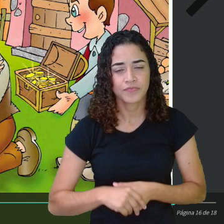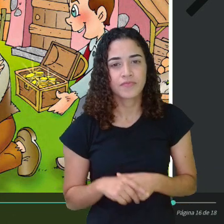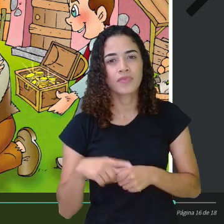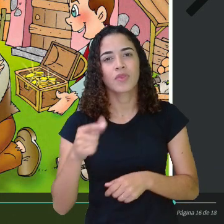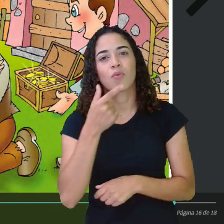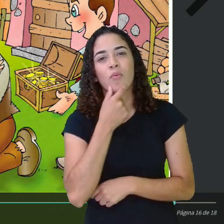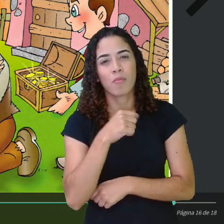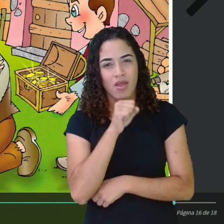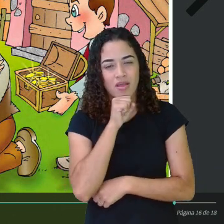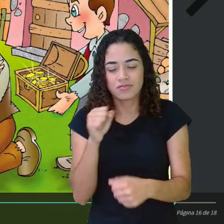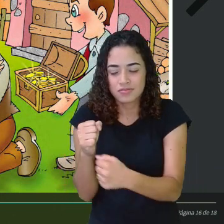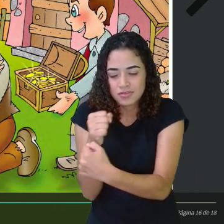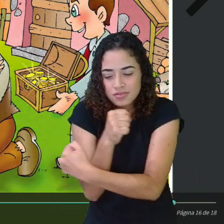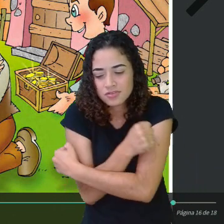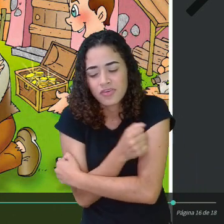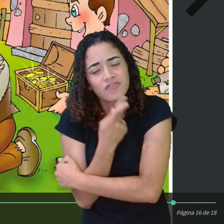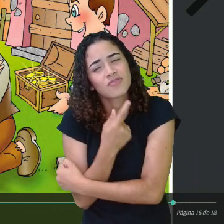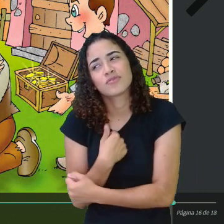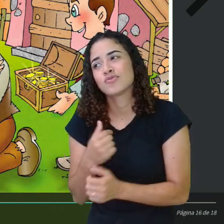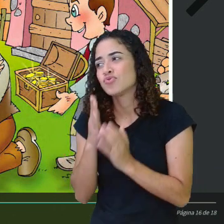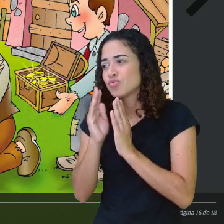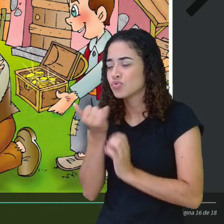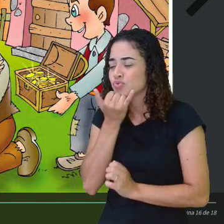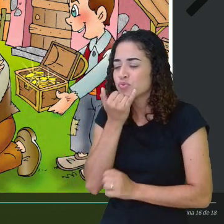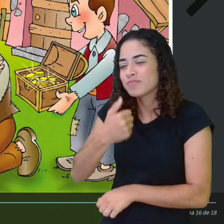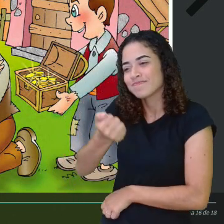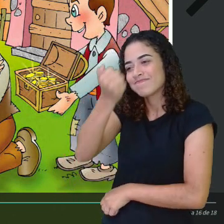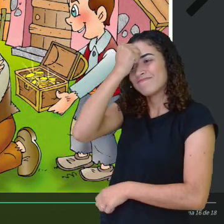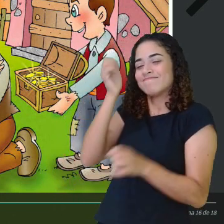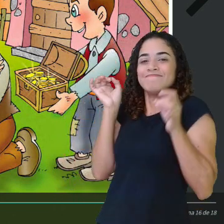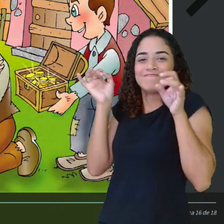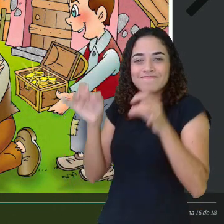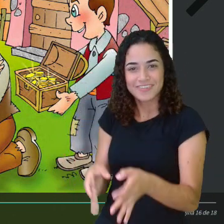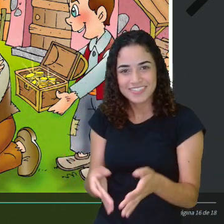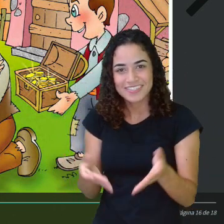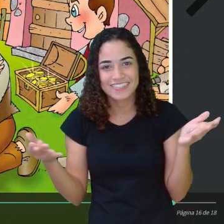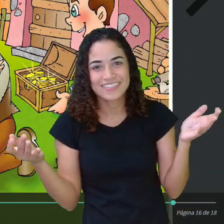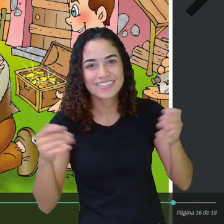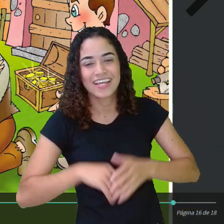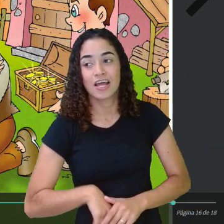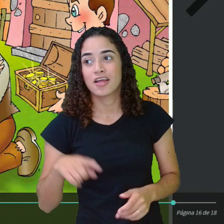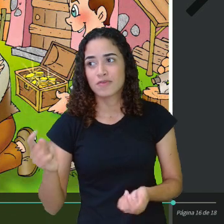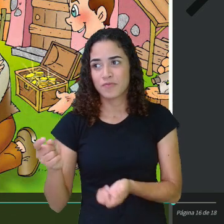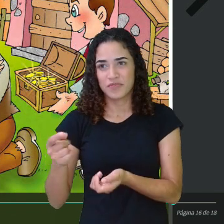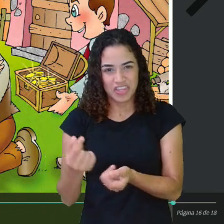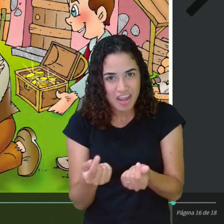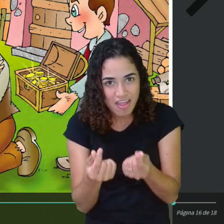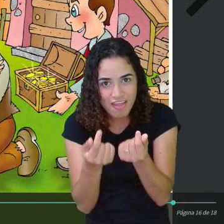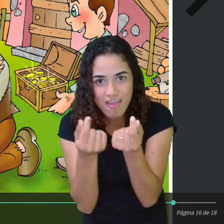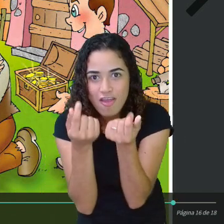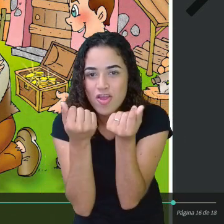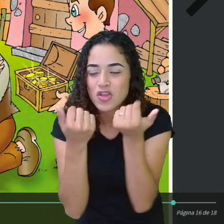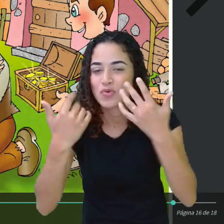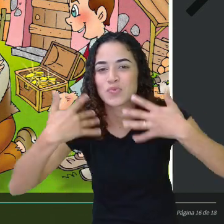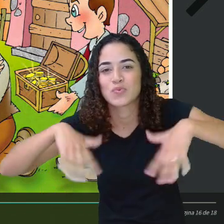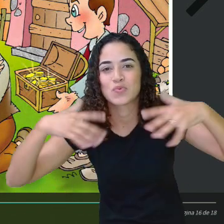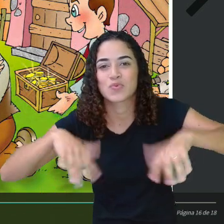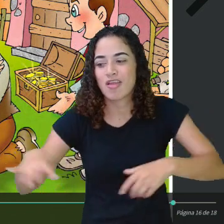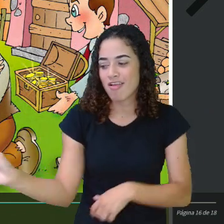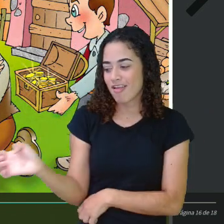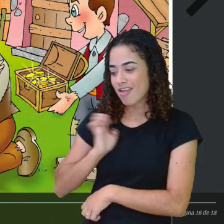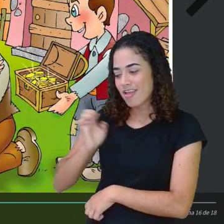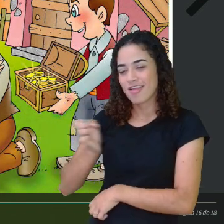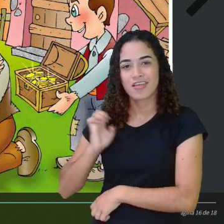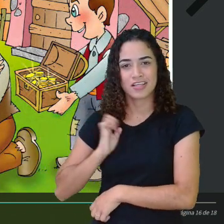os filhos e se disse arrependido de abandoná-los. Então, com a fortuna da bruxa, eles ficaram ricos